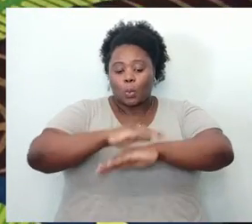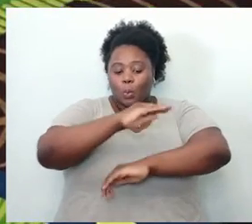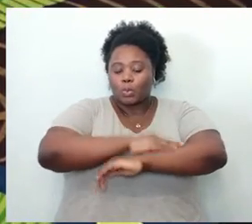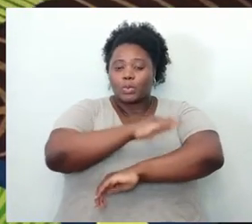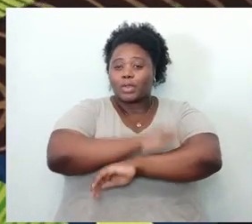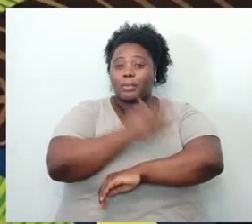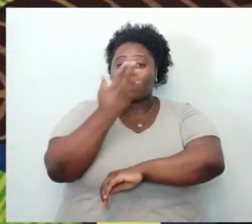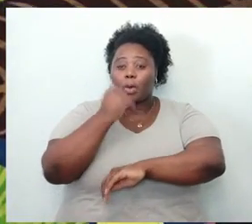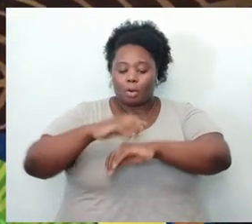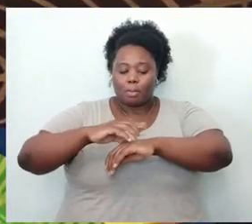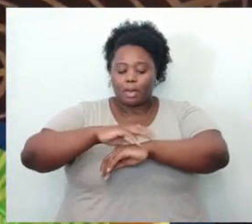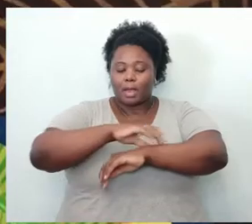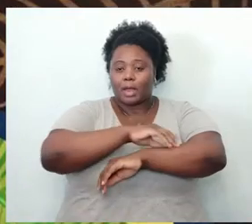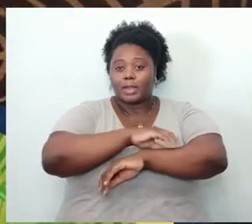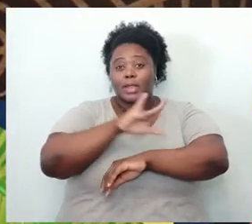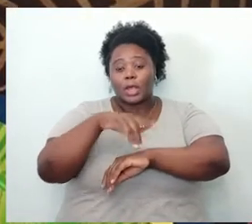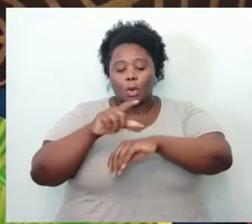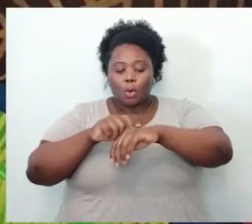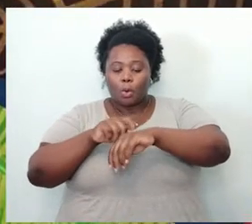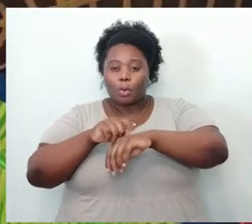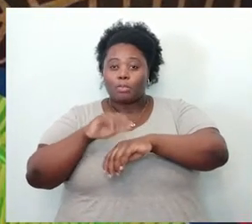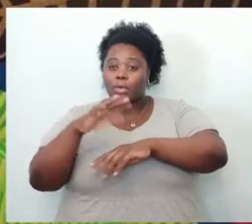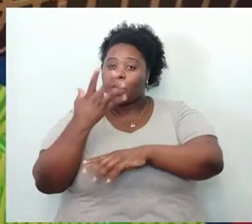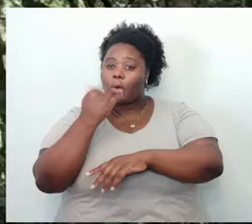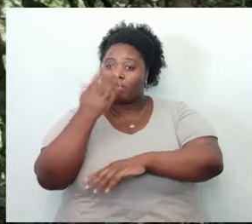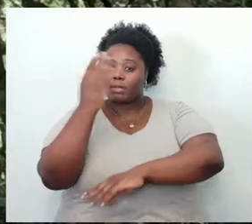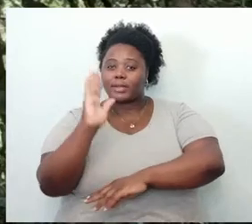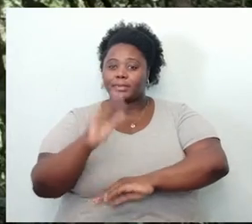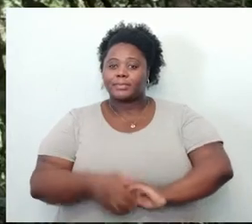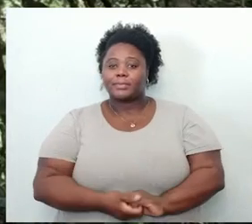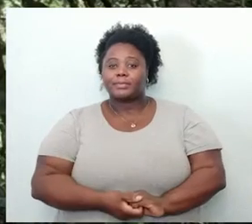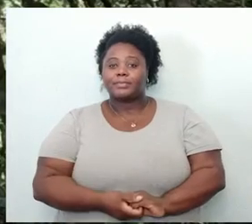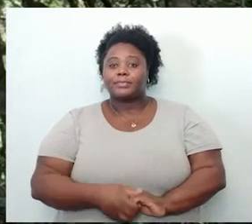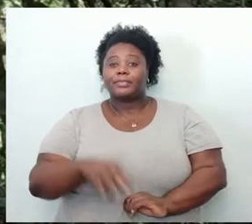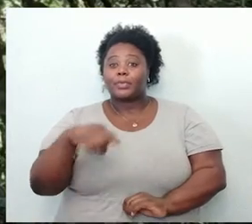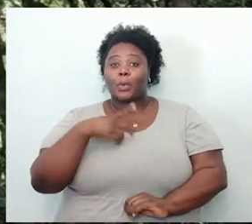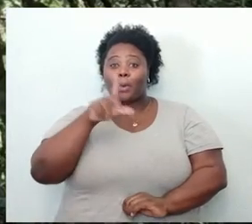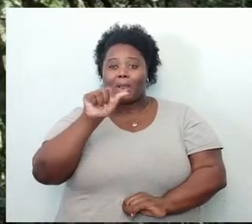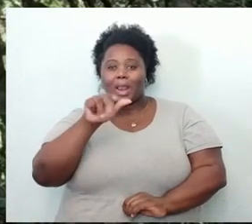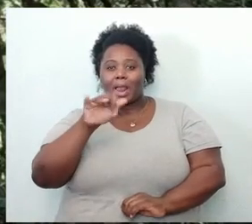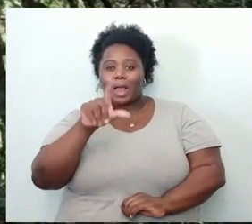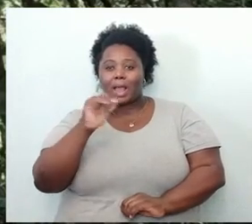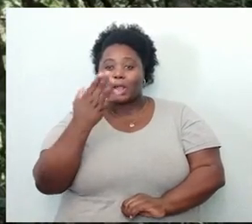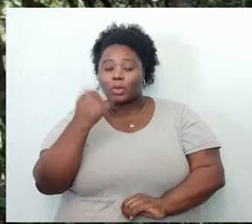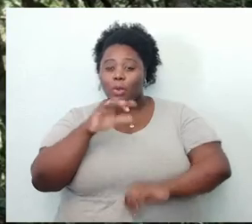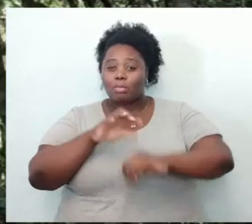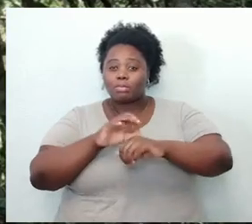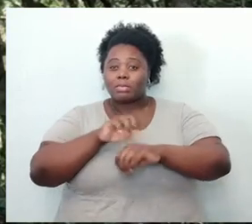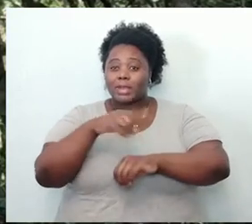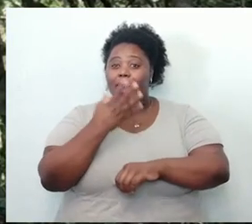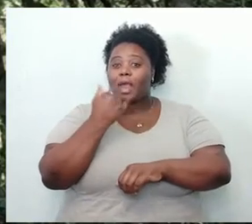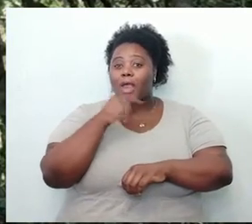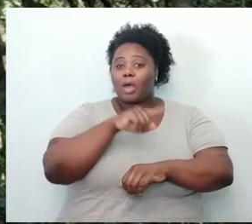come a aranha. E o cupim come a madeira. O lagarto come cupim, que é